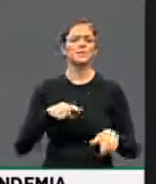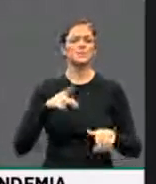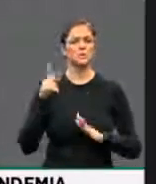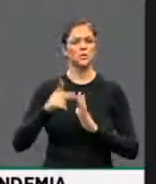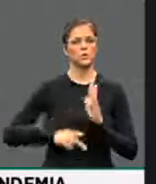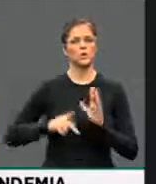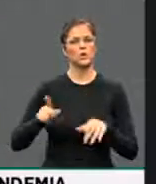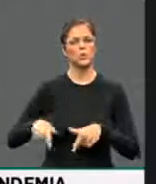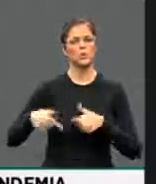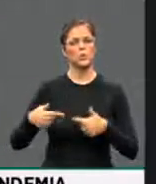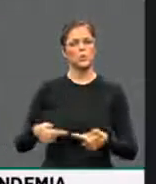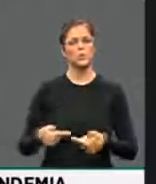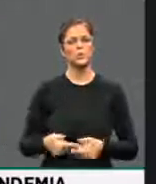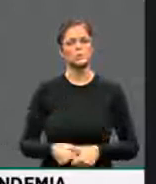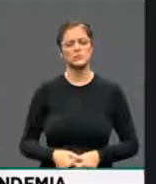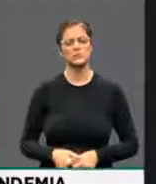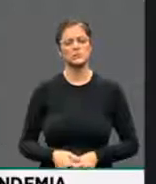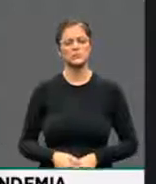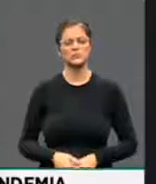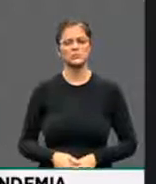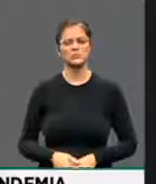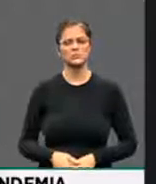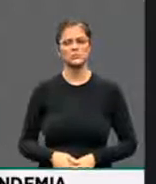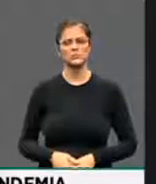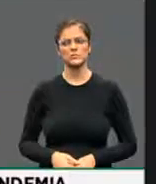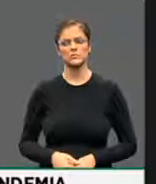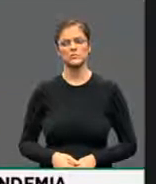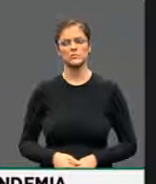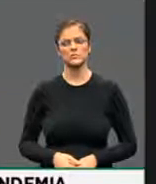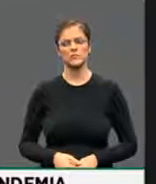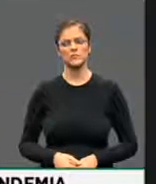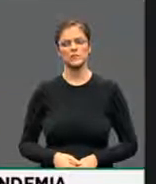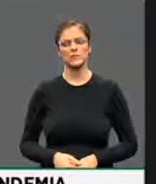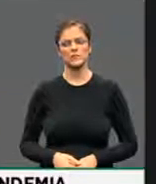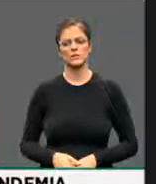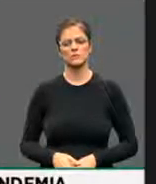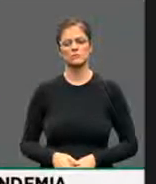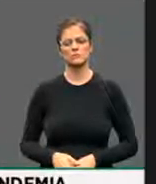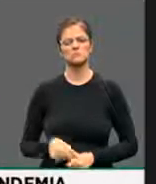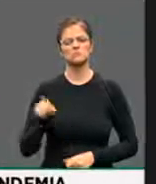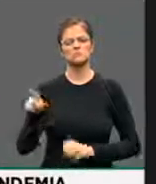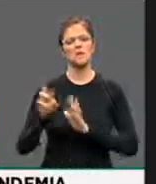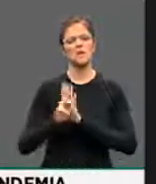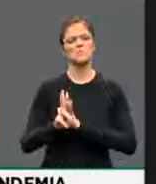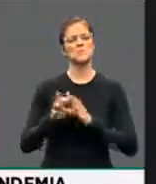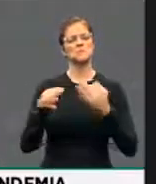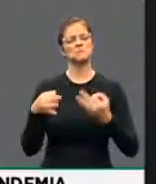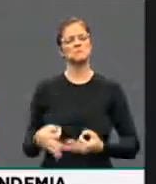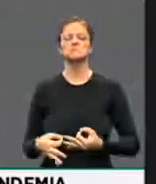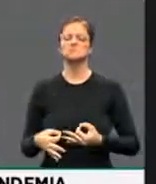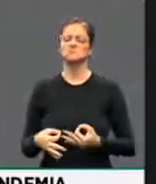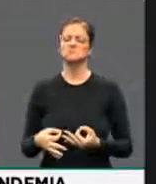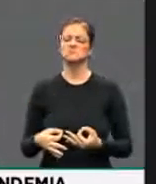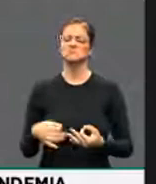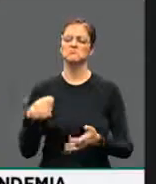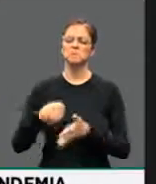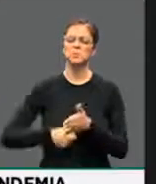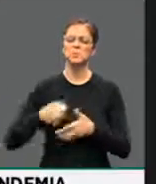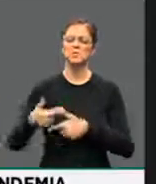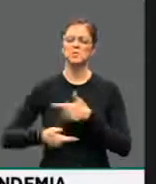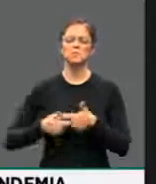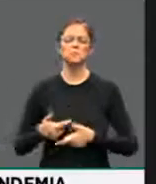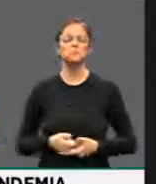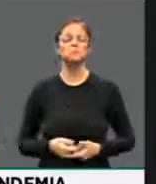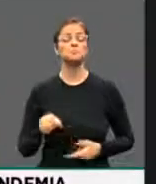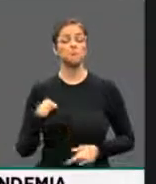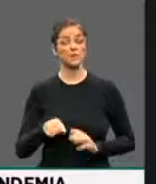luta e nos representou com muita honradez naquilo que defendeu e fez. Esse projeto